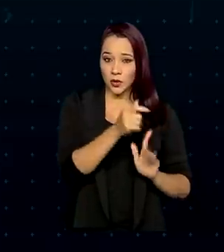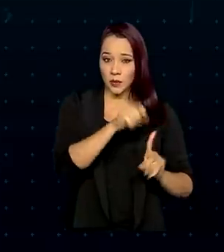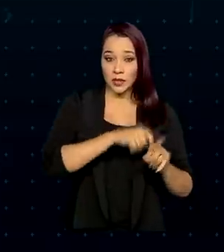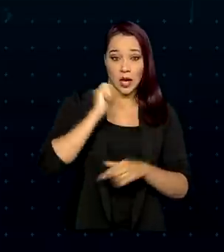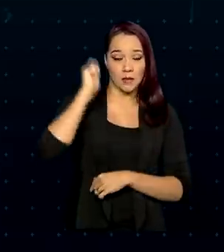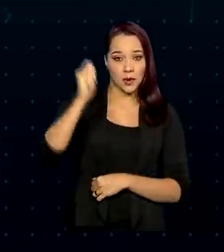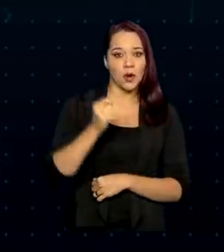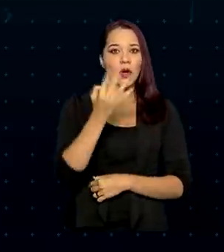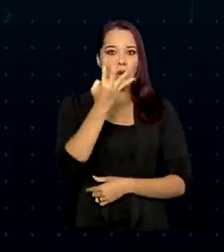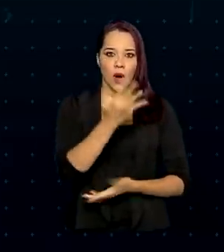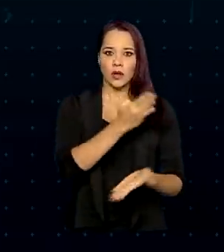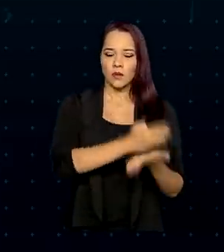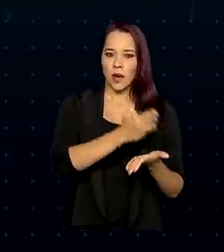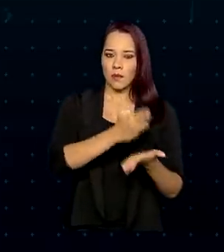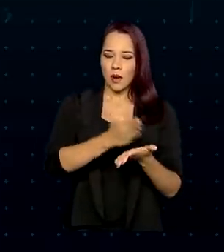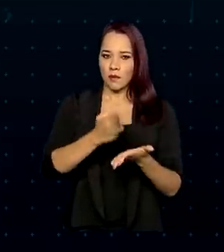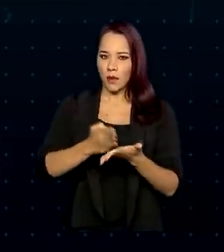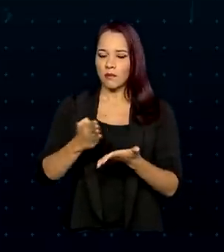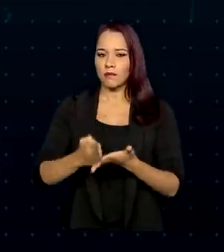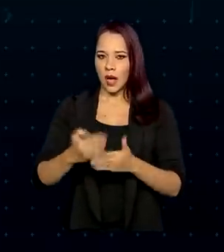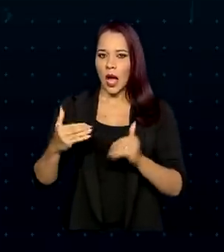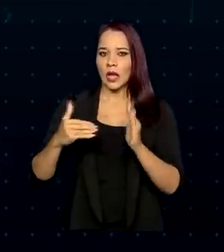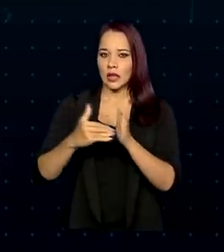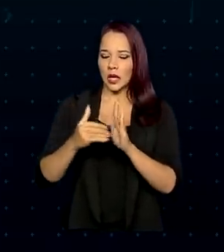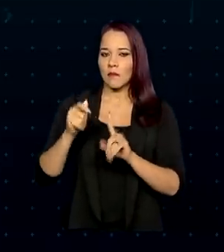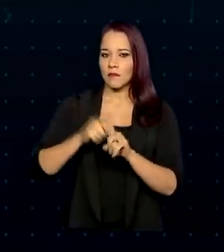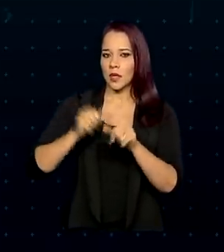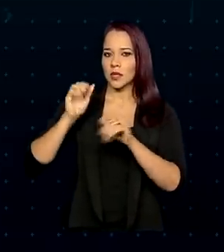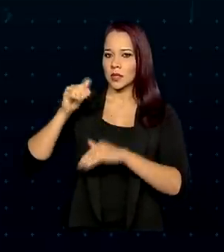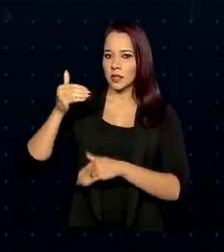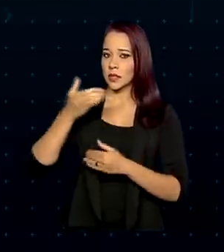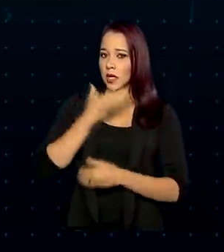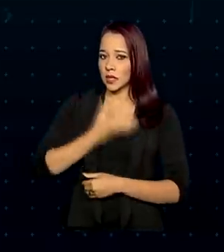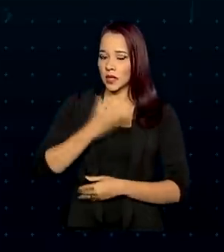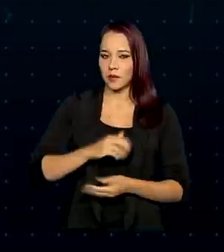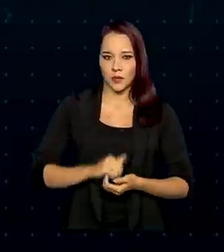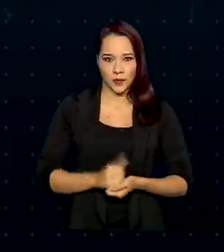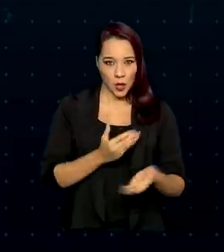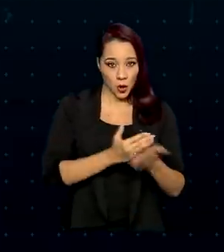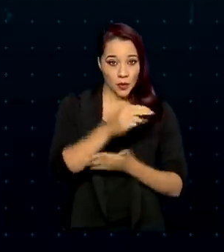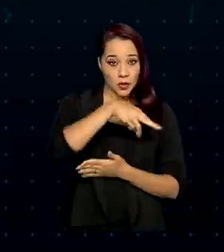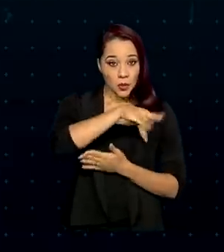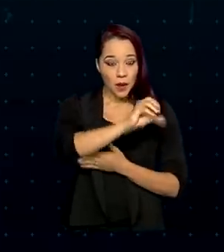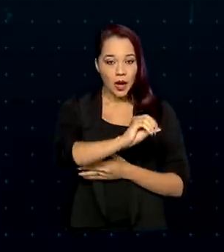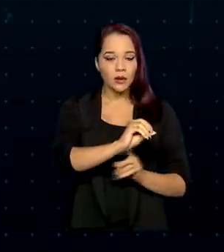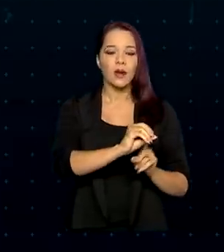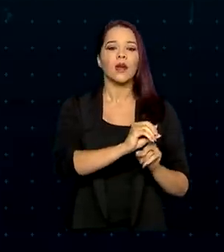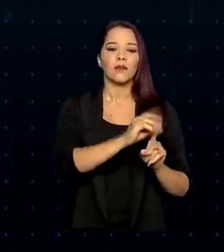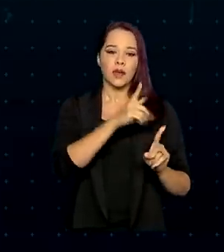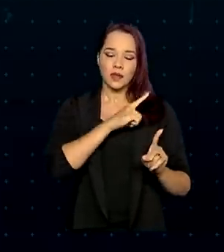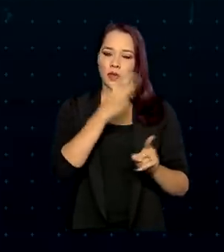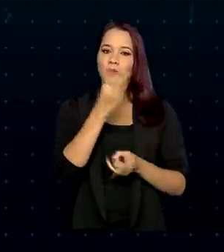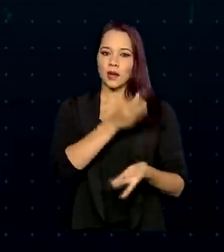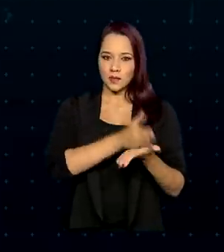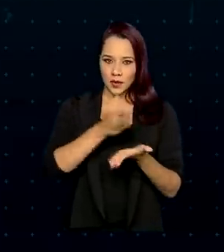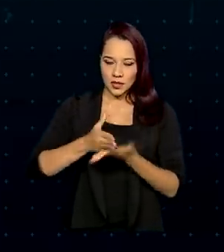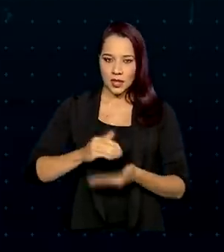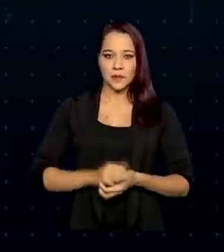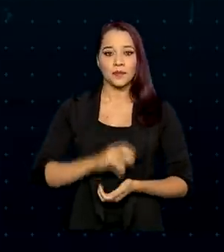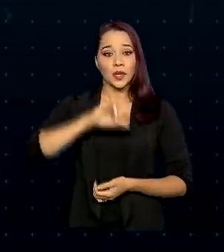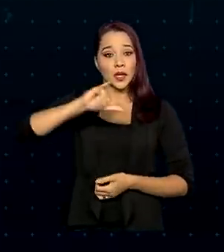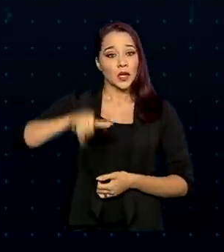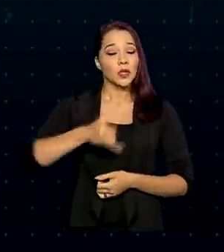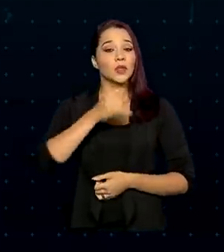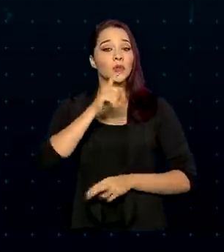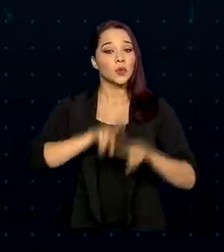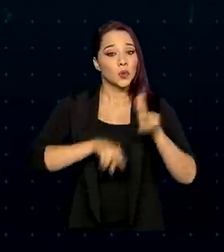parcelas do auxílio extra até dezembro. Quem começou em maio vai receber 3 parcelas. Em junho,